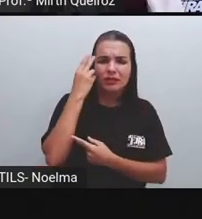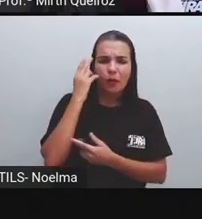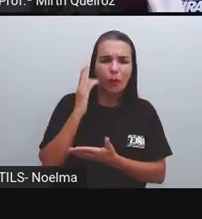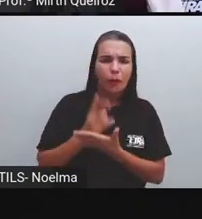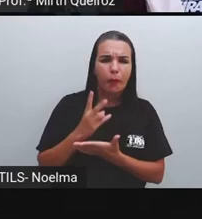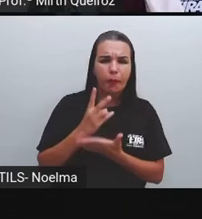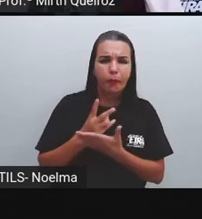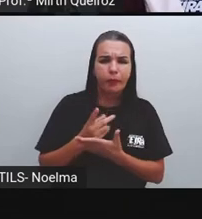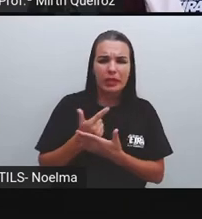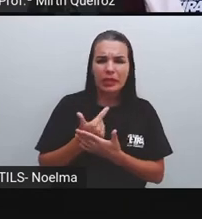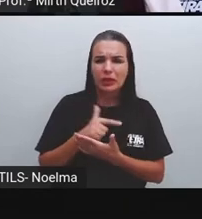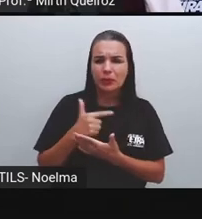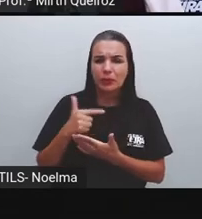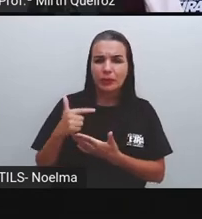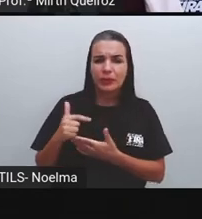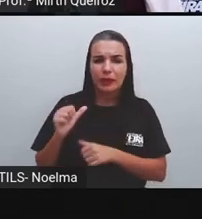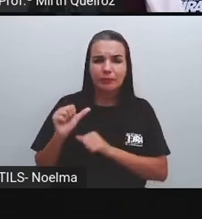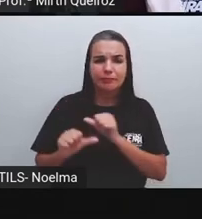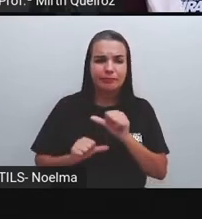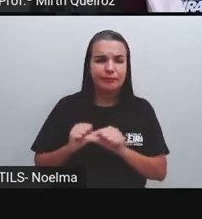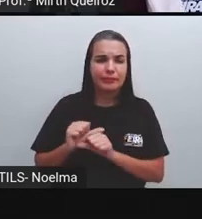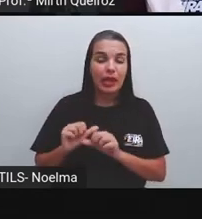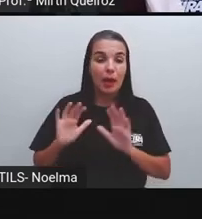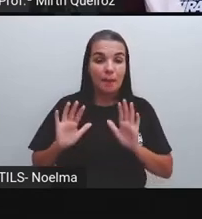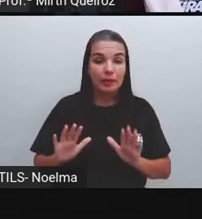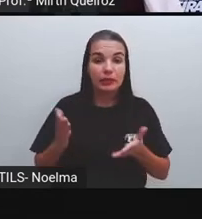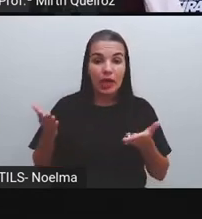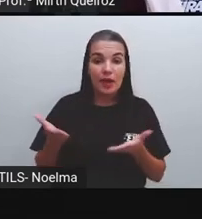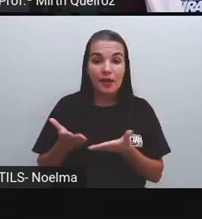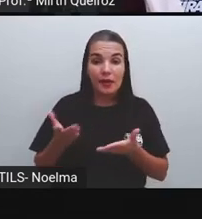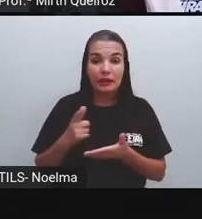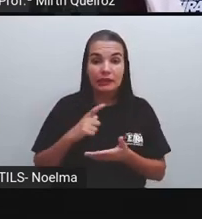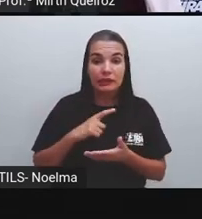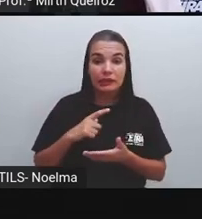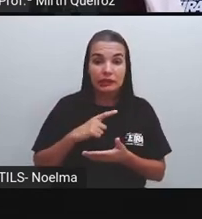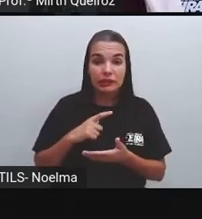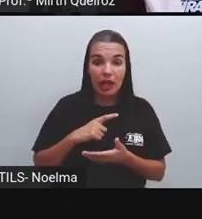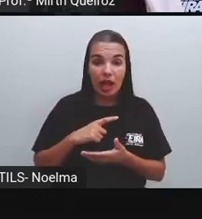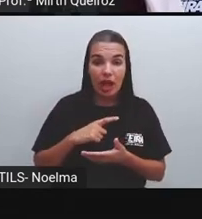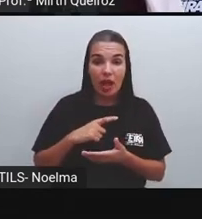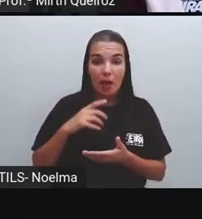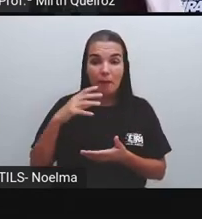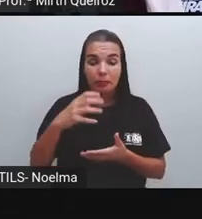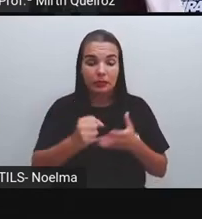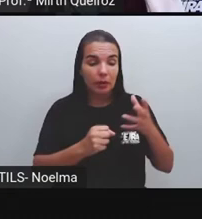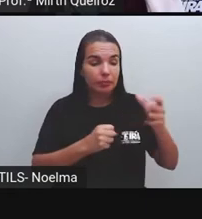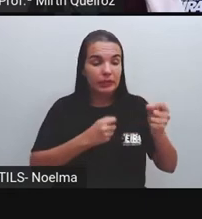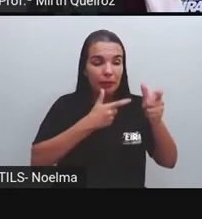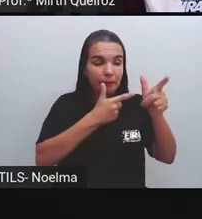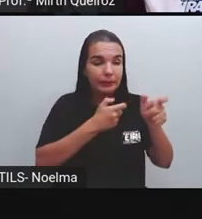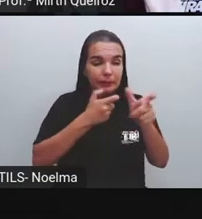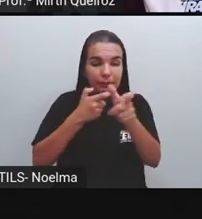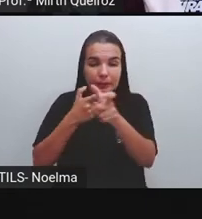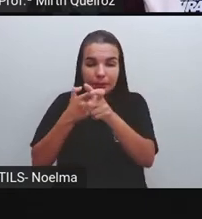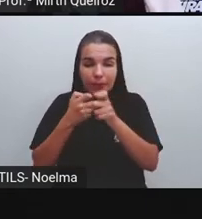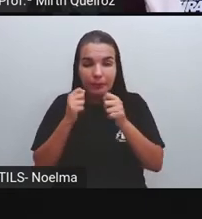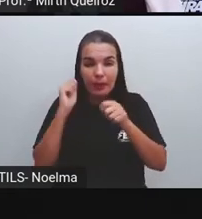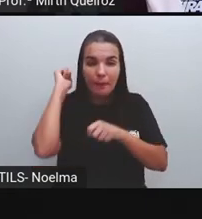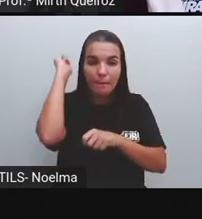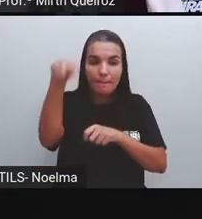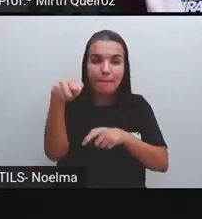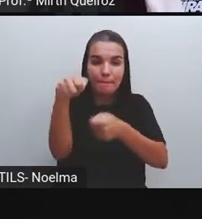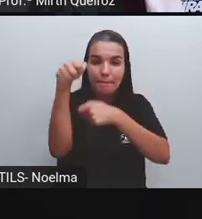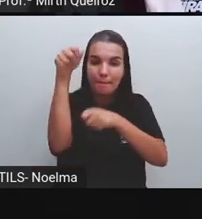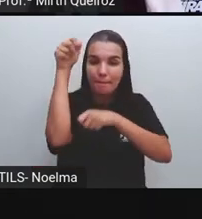permanentes nas paisagens. Já as que vivem da coleta, caça e peça e se deslocam